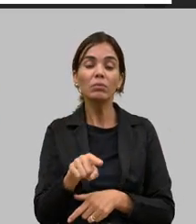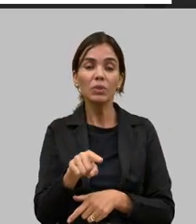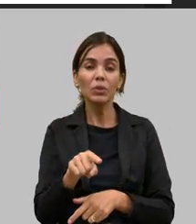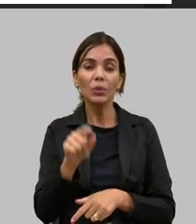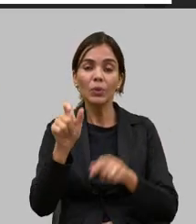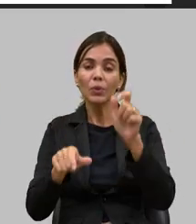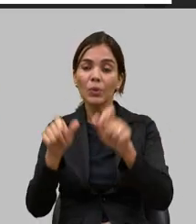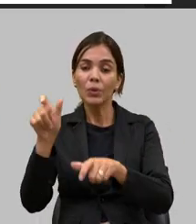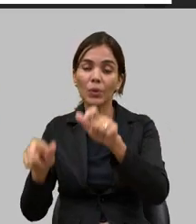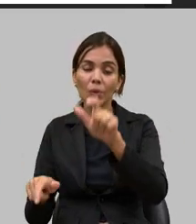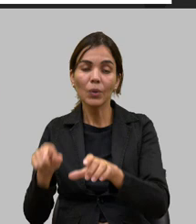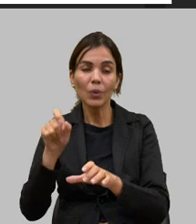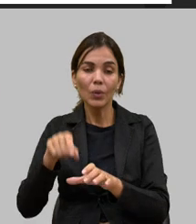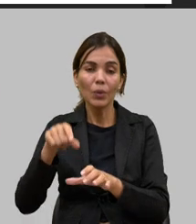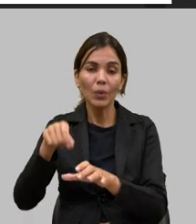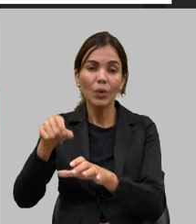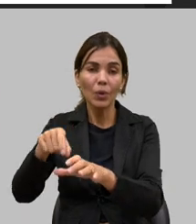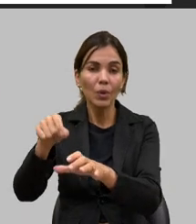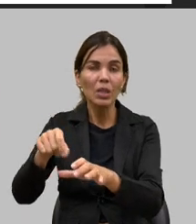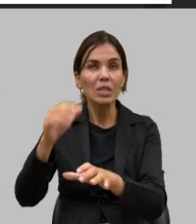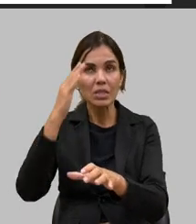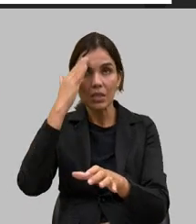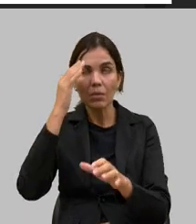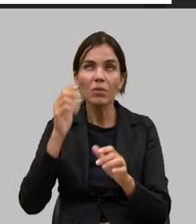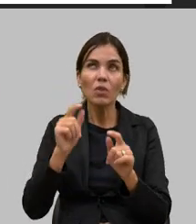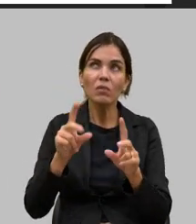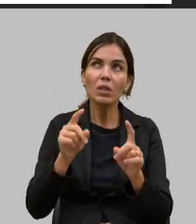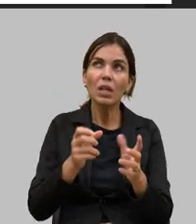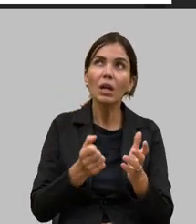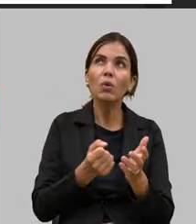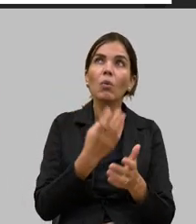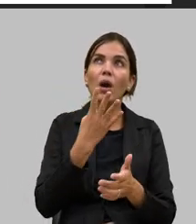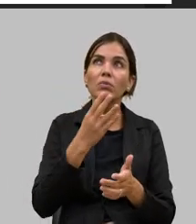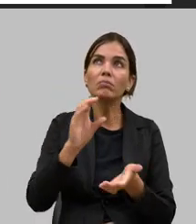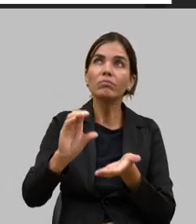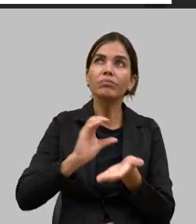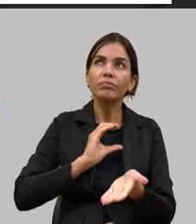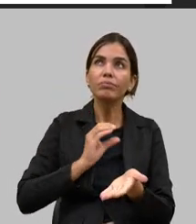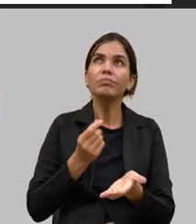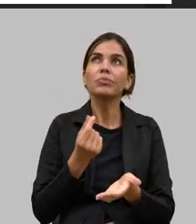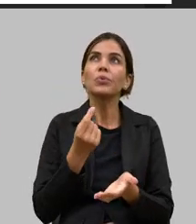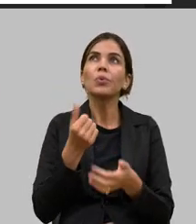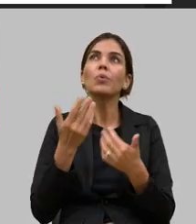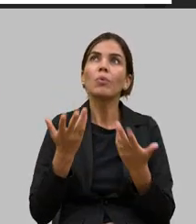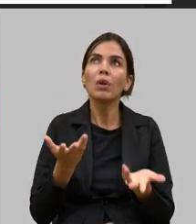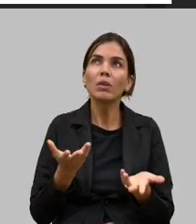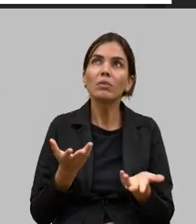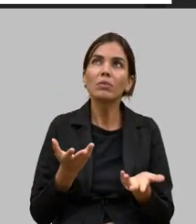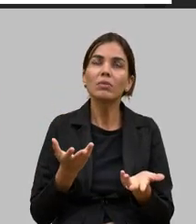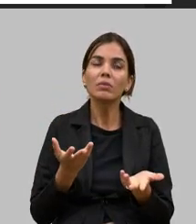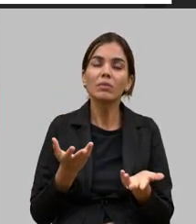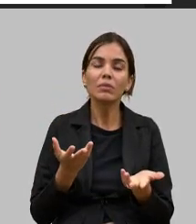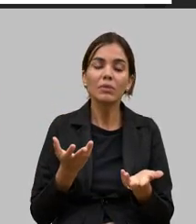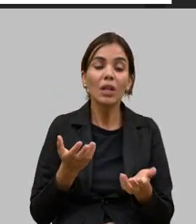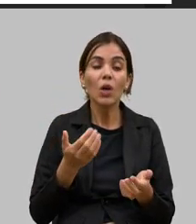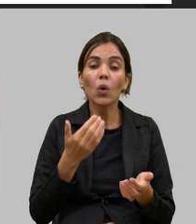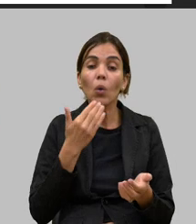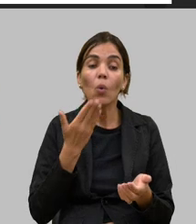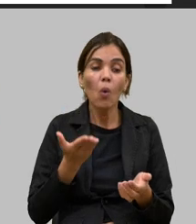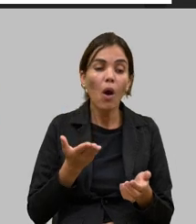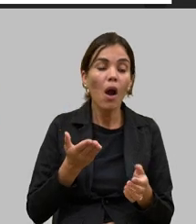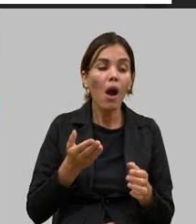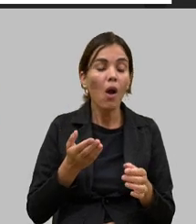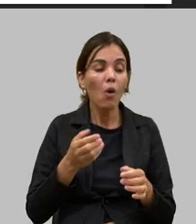sabendo quanto vão vender e quanto vão ter de renda no final do ano com preço fixo e o produto já escolhido para ele produzir a Emater